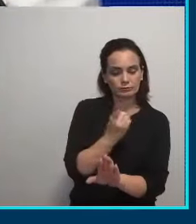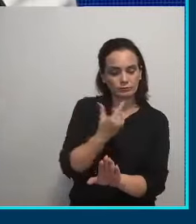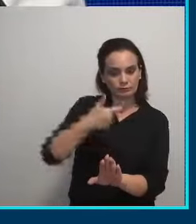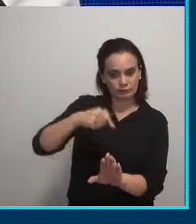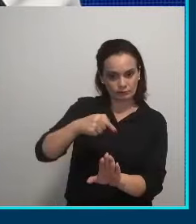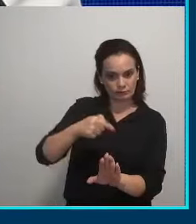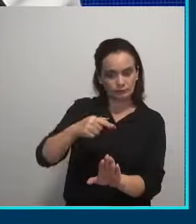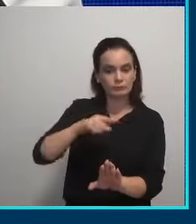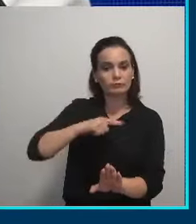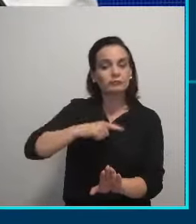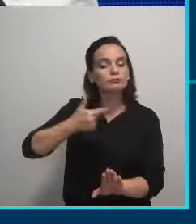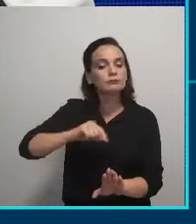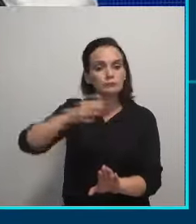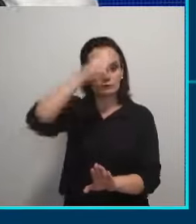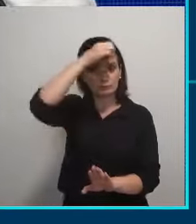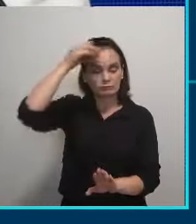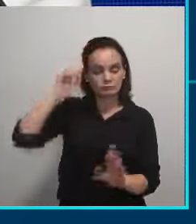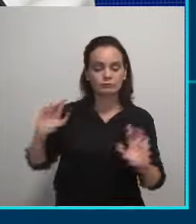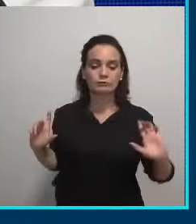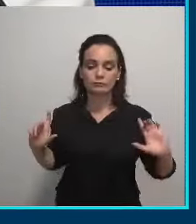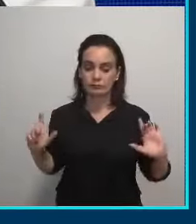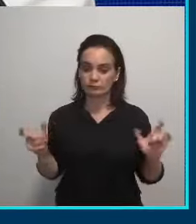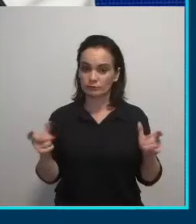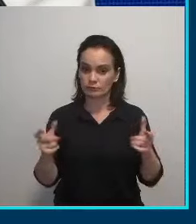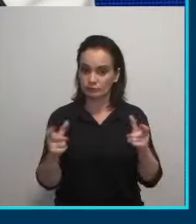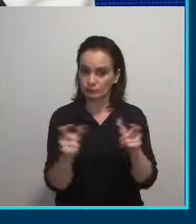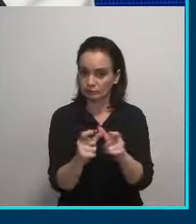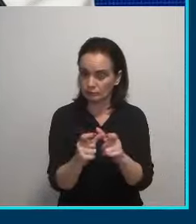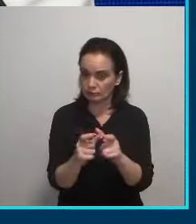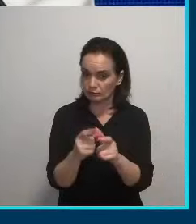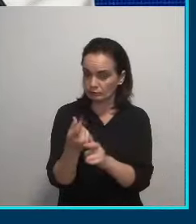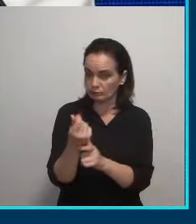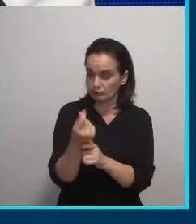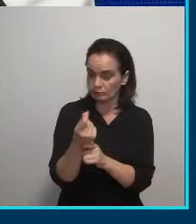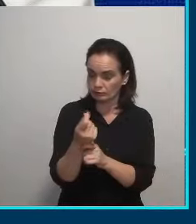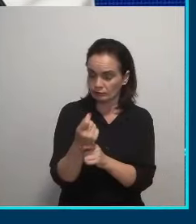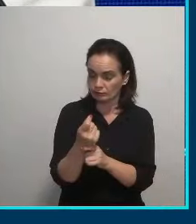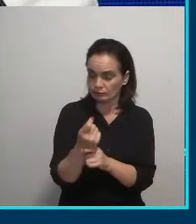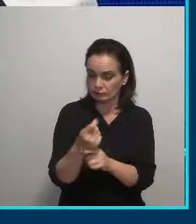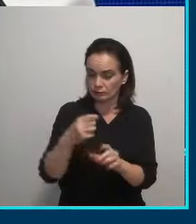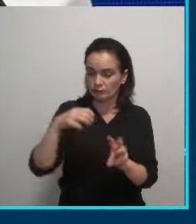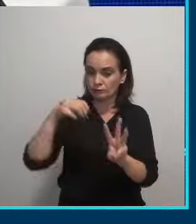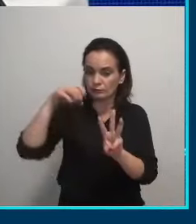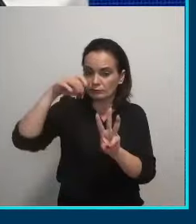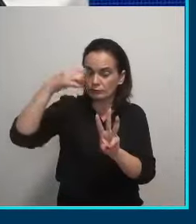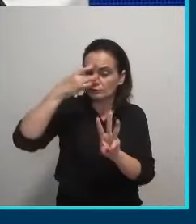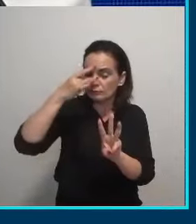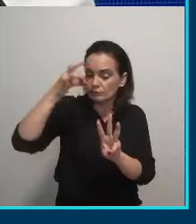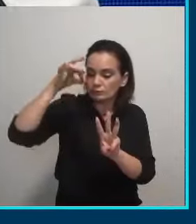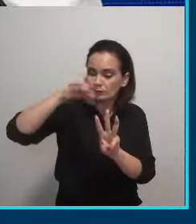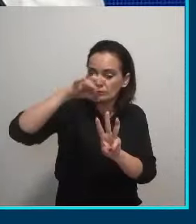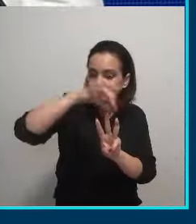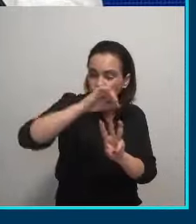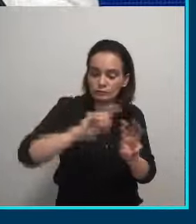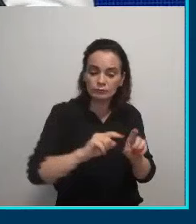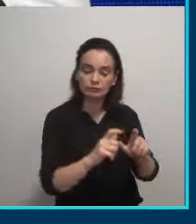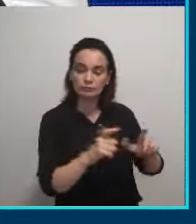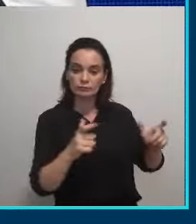tinha outro prefeito, que diminuiu o repasse da coleta seletiva. Mas nós ampliamos,